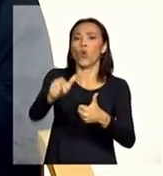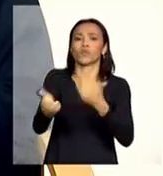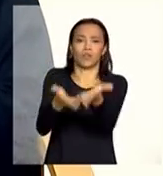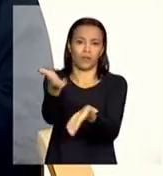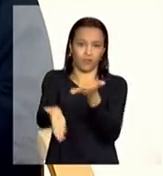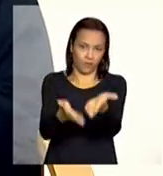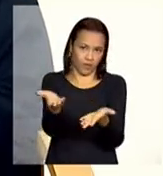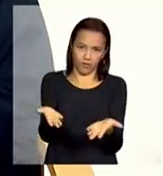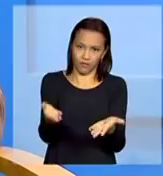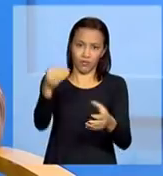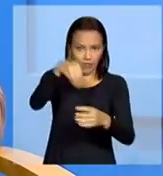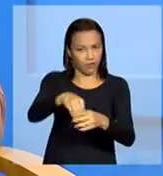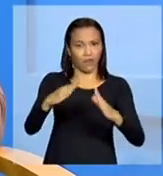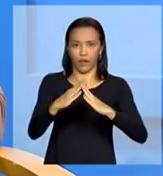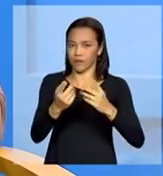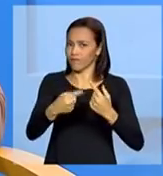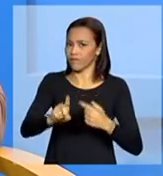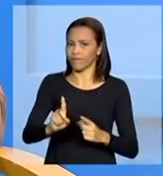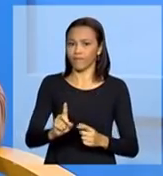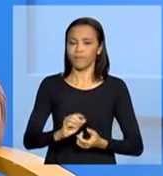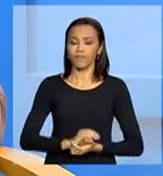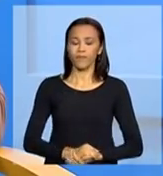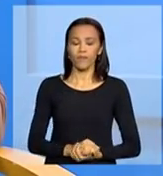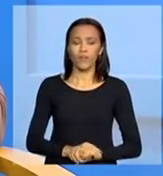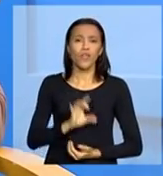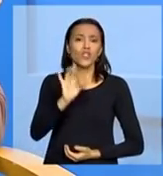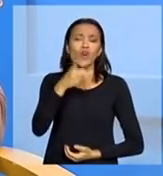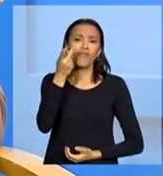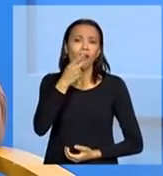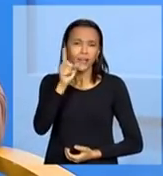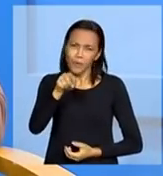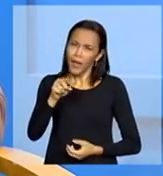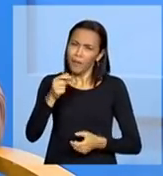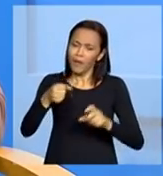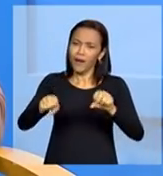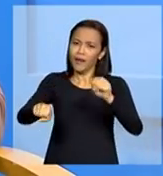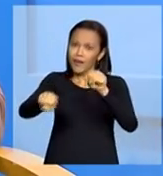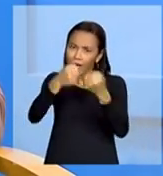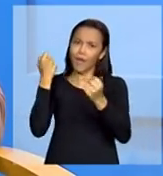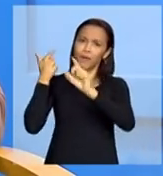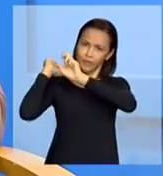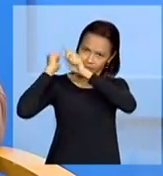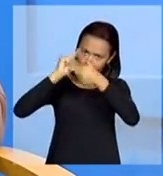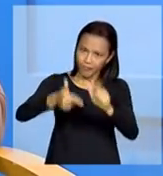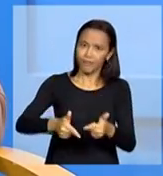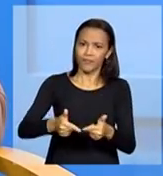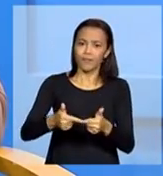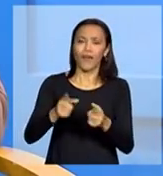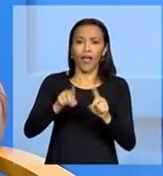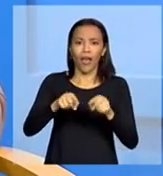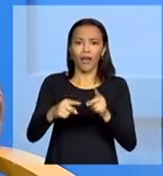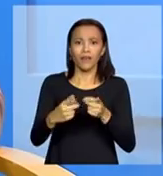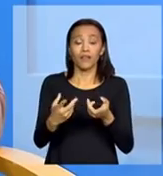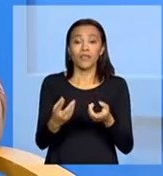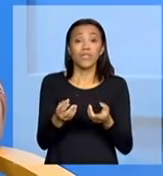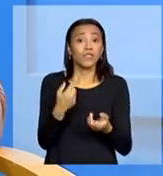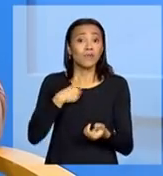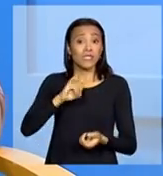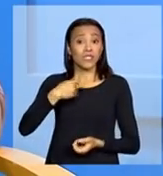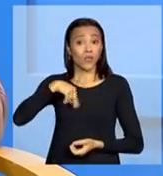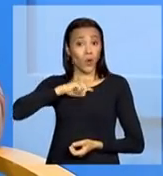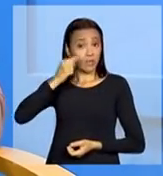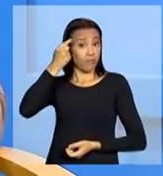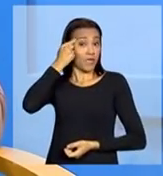Mariana mas só fazendo um comentário é uma quebra de paradigma muito grande exatamente se a gente pensar em